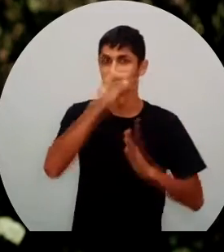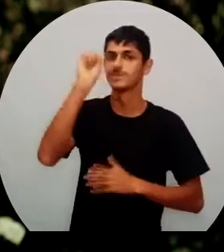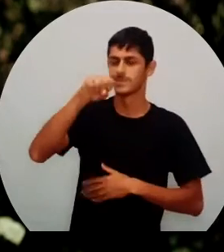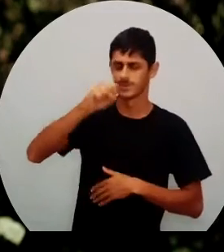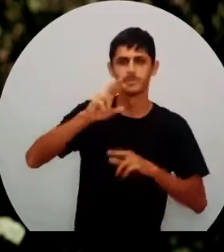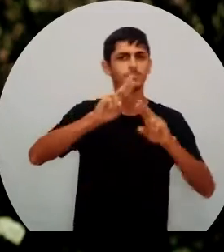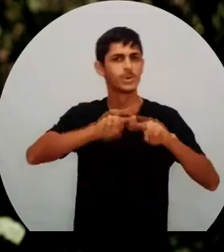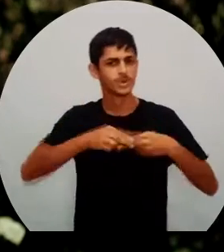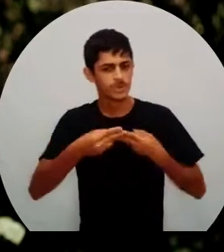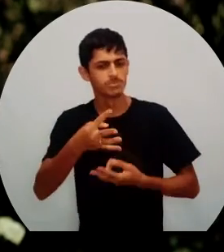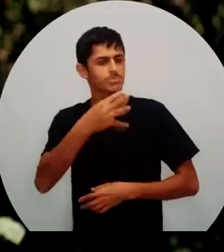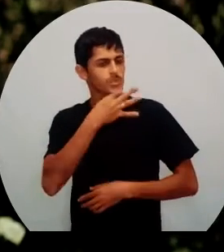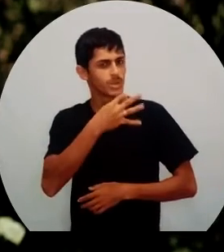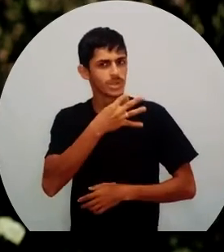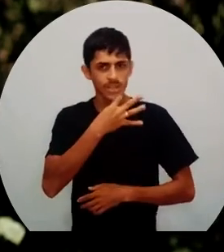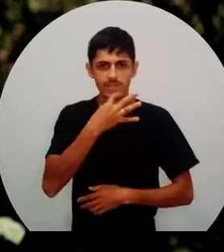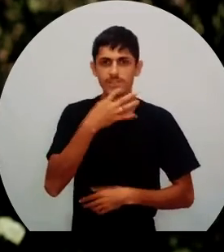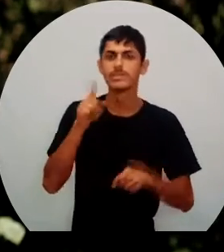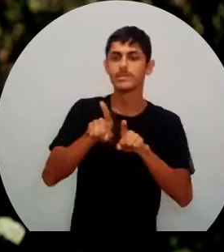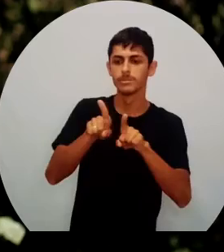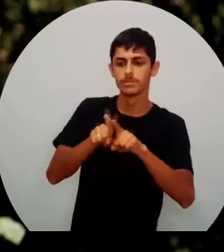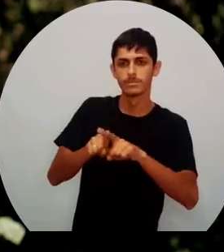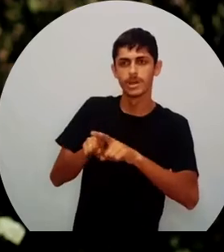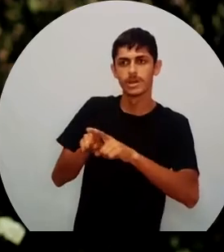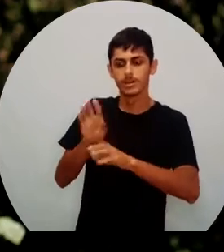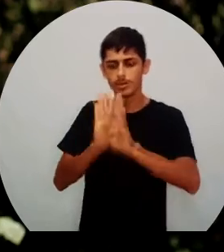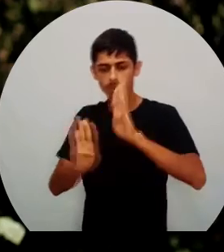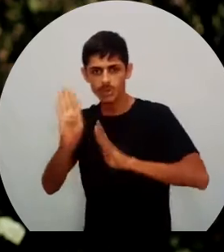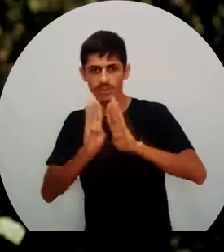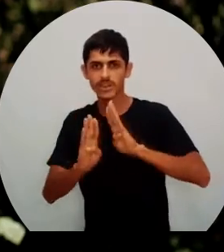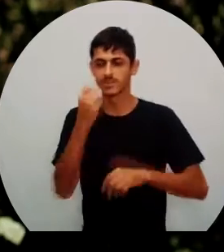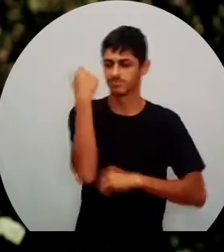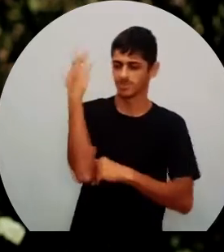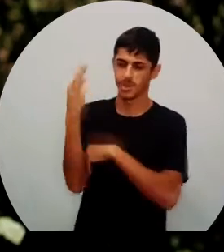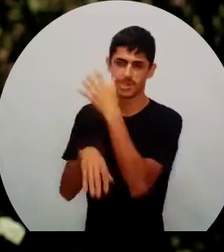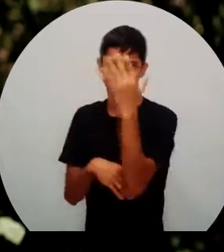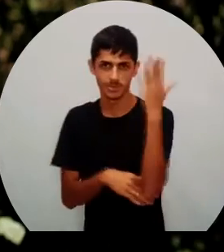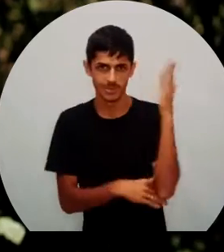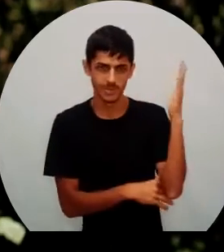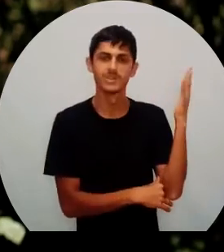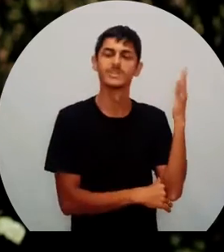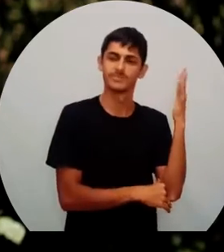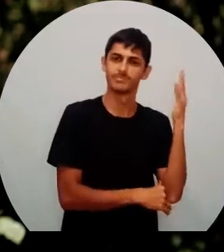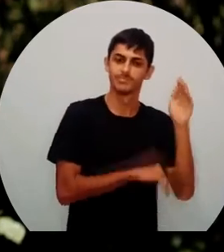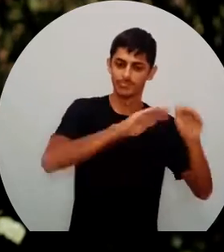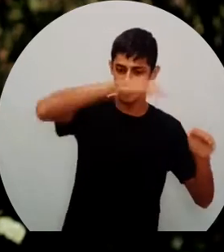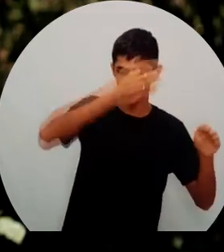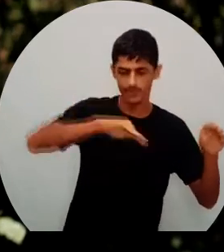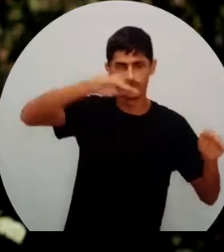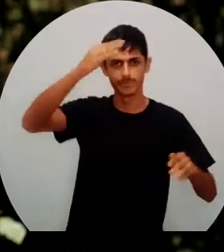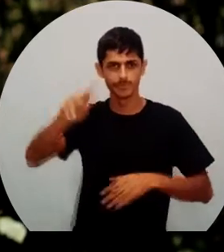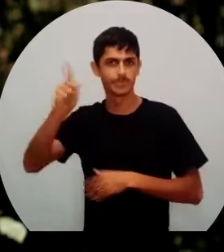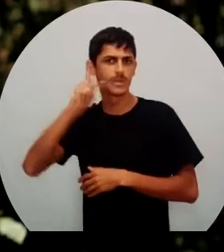conheça a Serra do Pará, preserve a Serra do Pará e venha conhecer esse rico acervo de pinturas